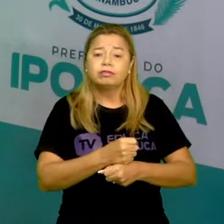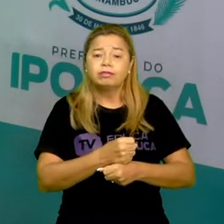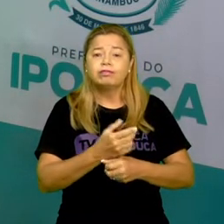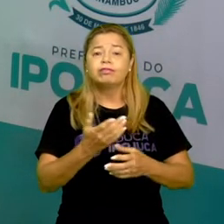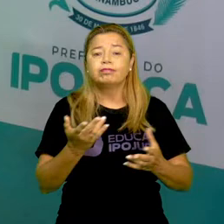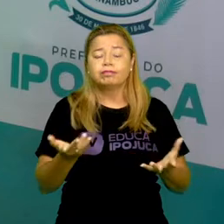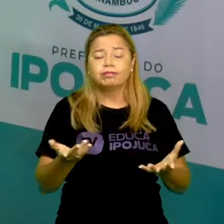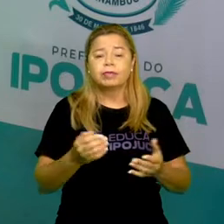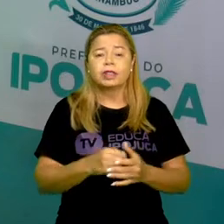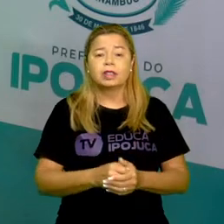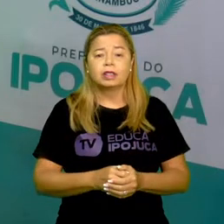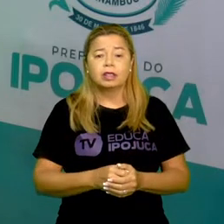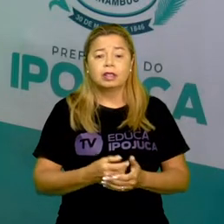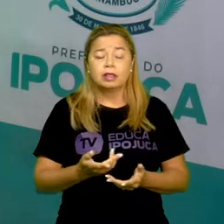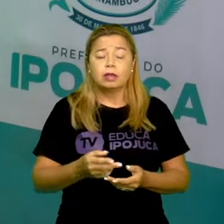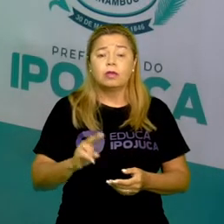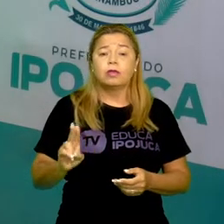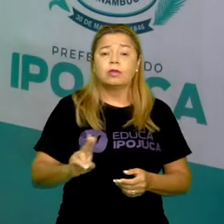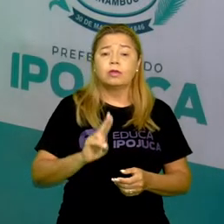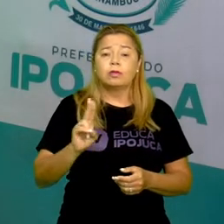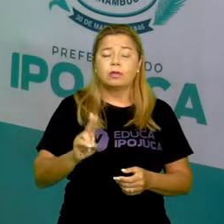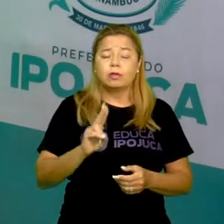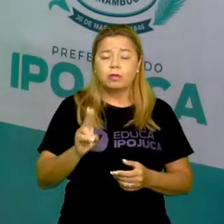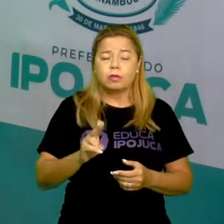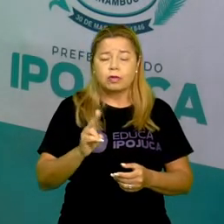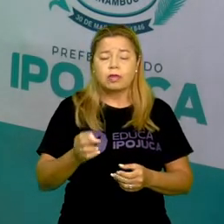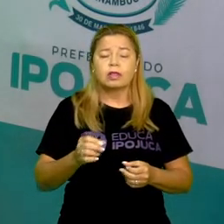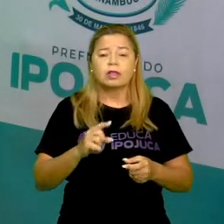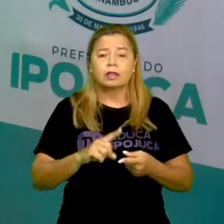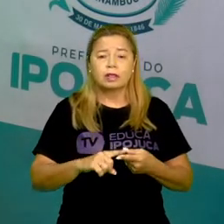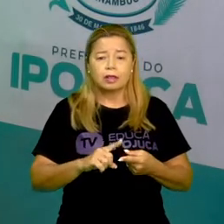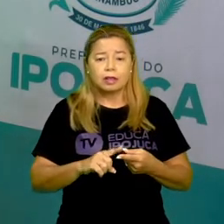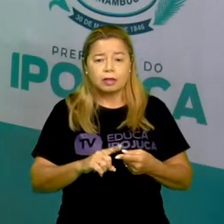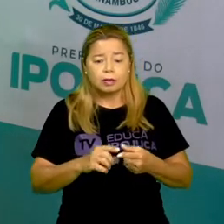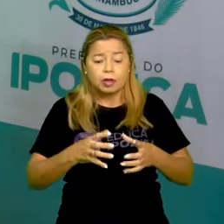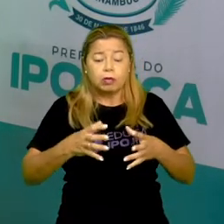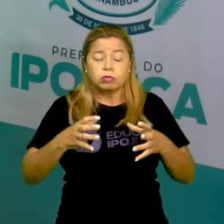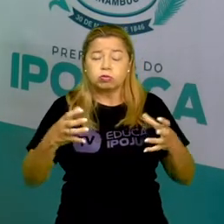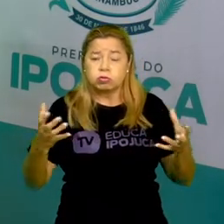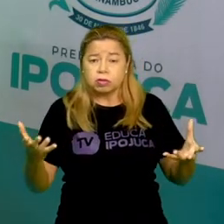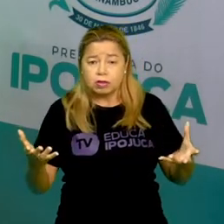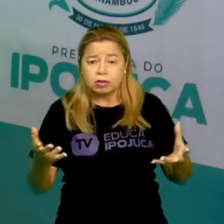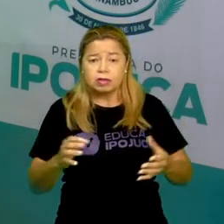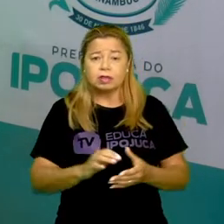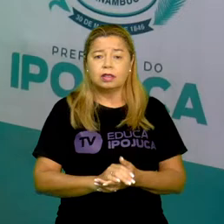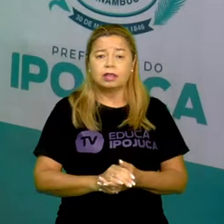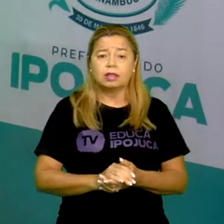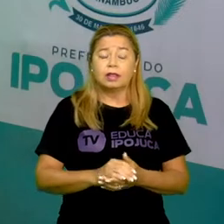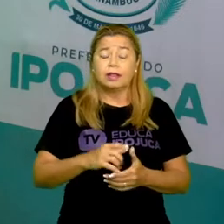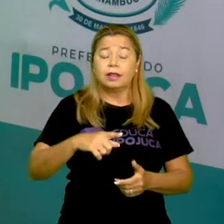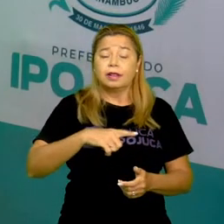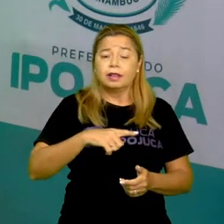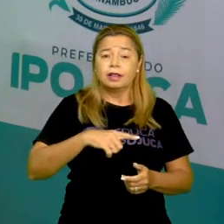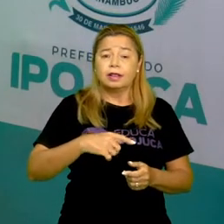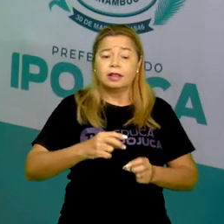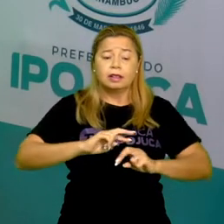tempo. Mas não é a única unidade de tempo que nós temos disponível.